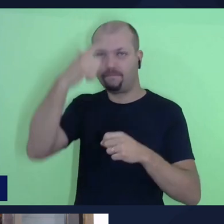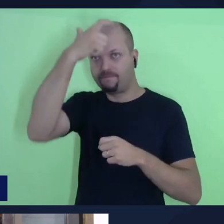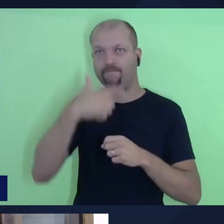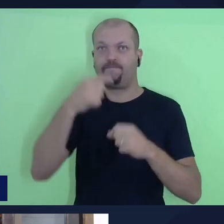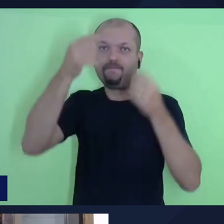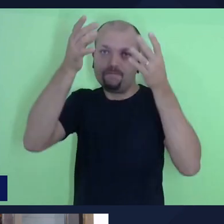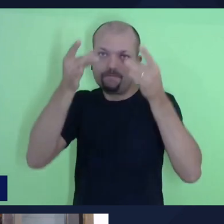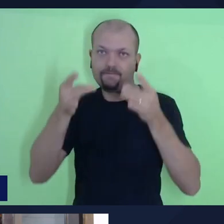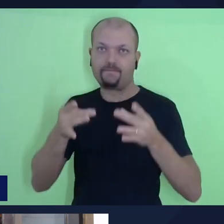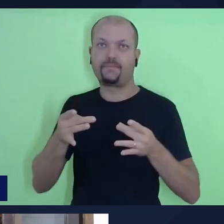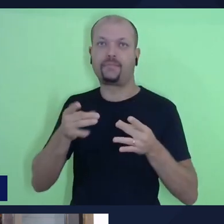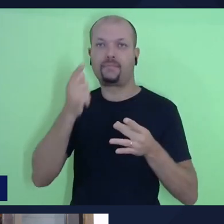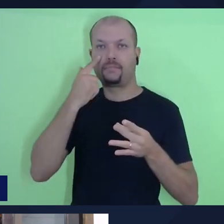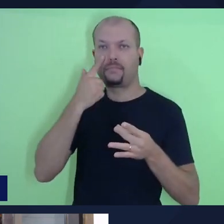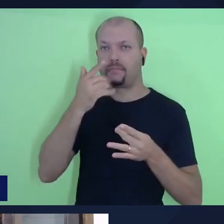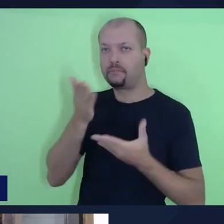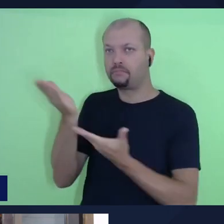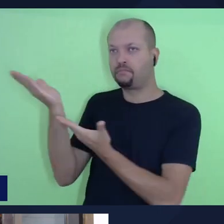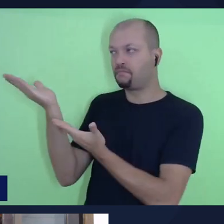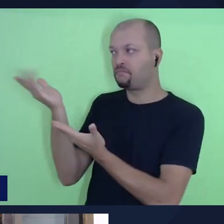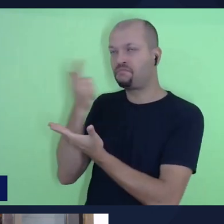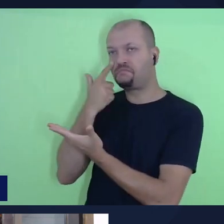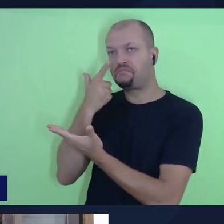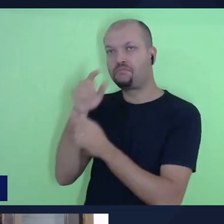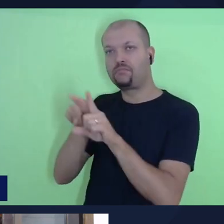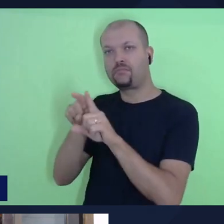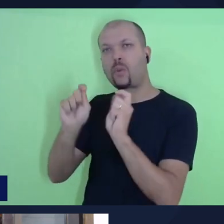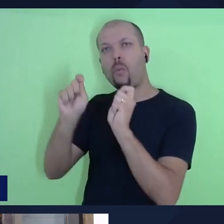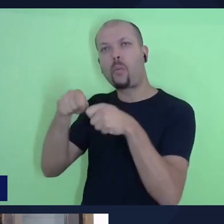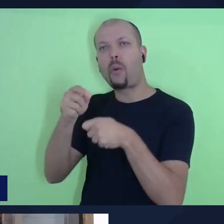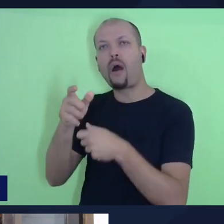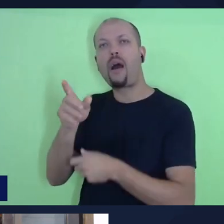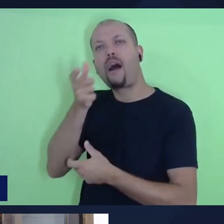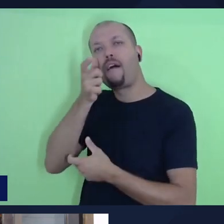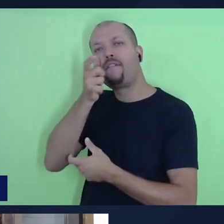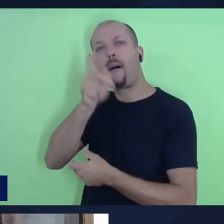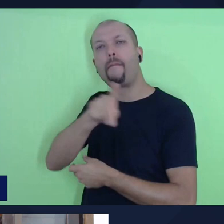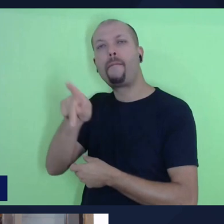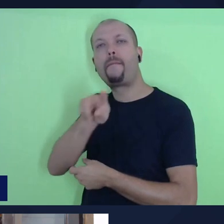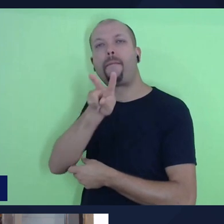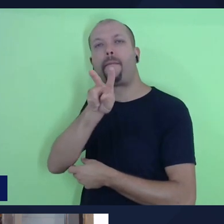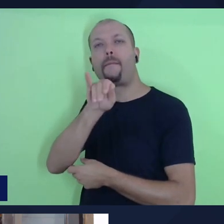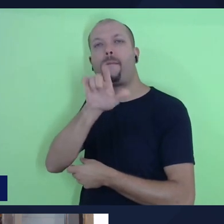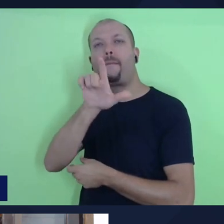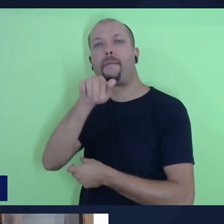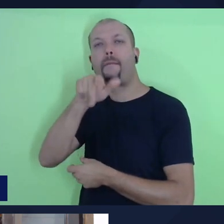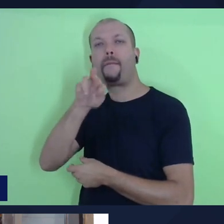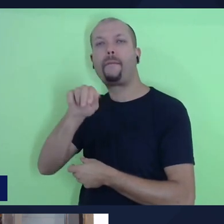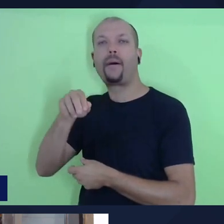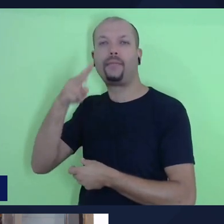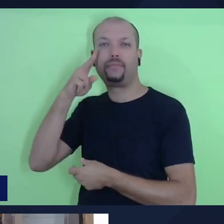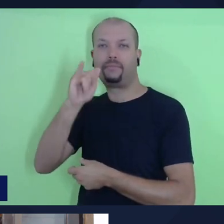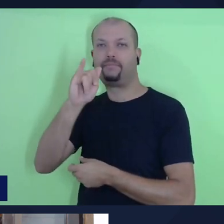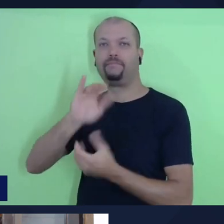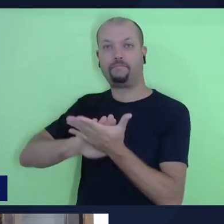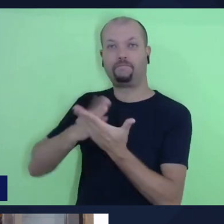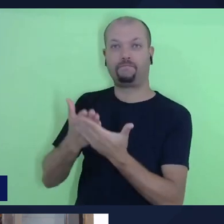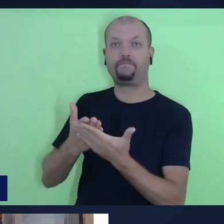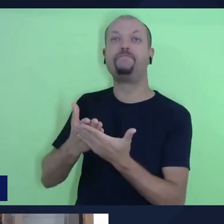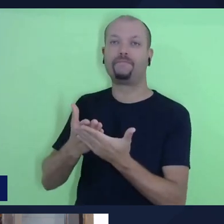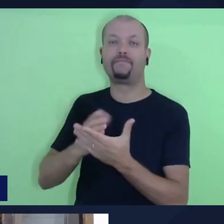pode, você que nos enxerga, nos vê, você pode ver o professor Vilmar, Vilmar Silva, o nosso intérprete